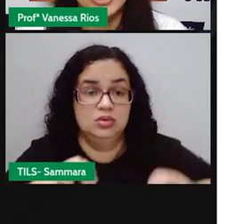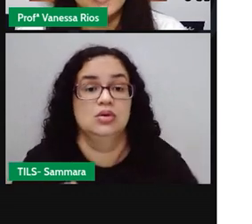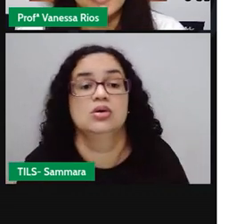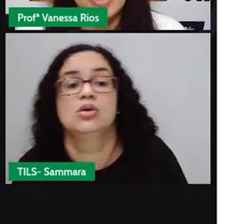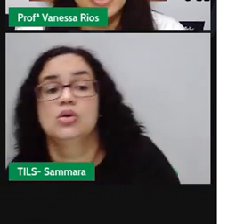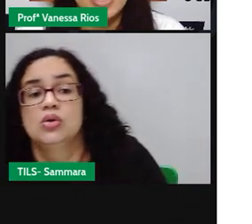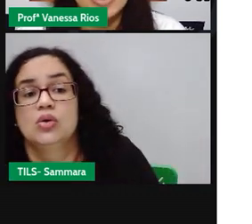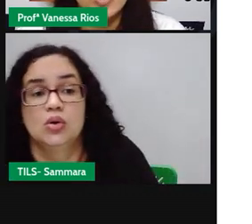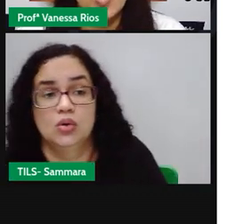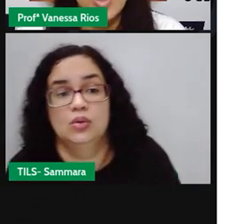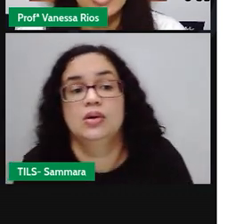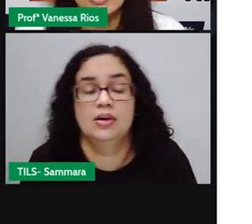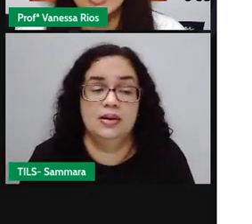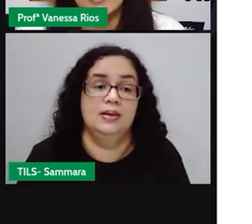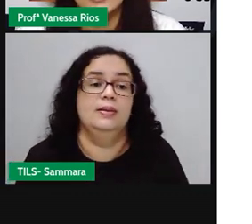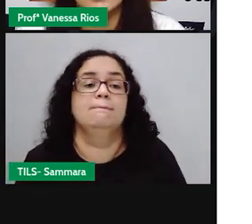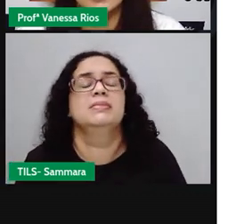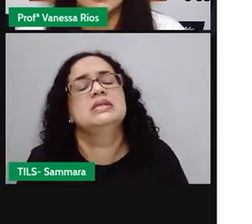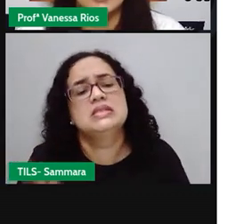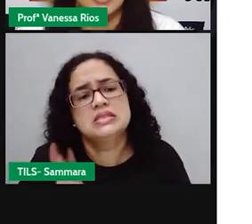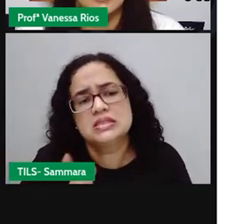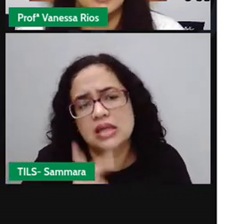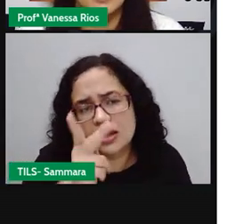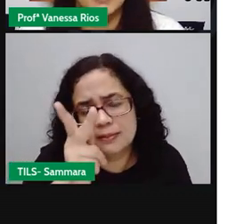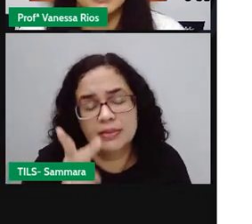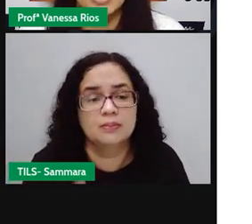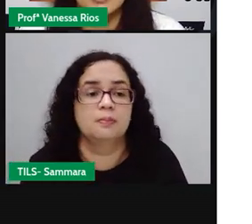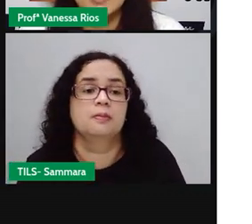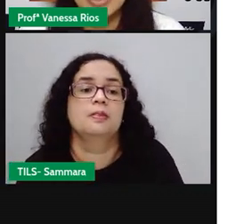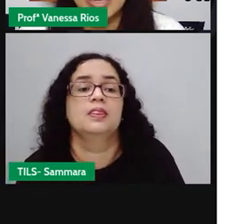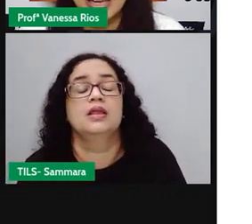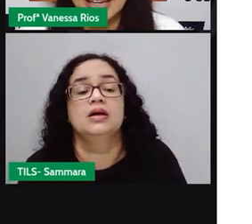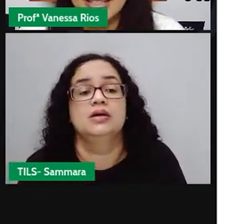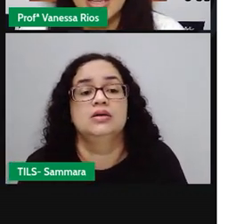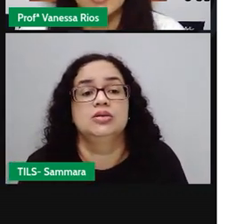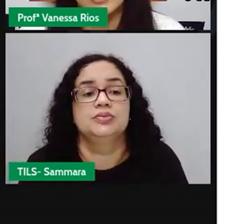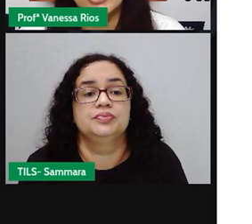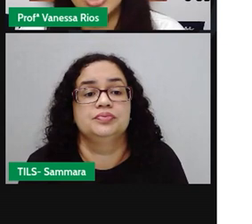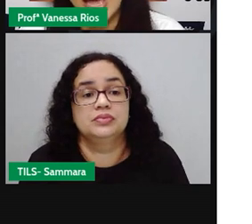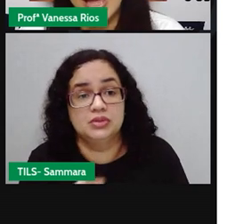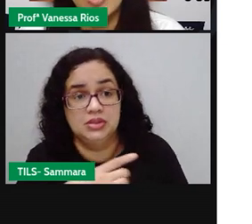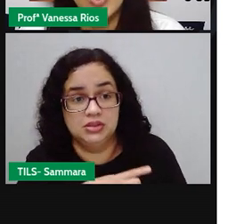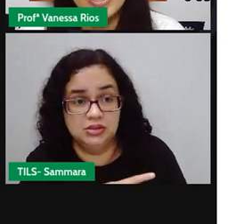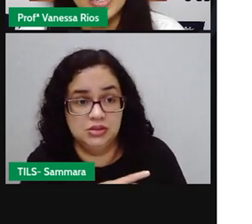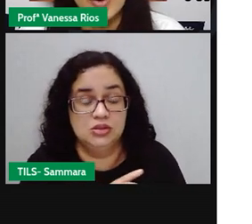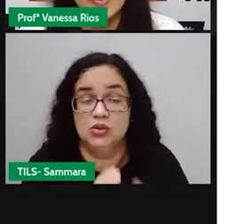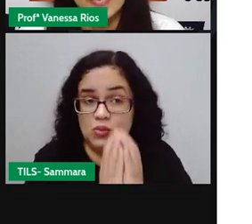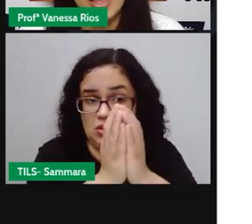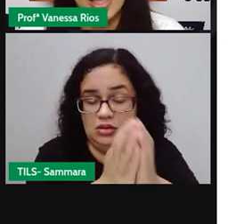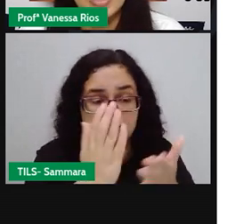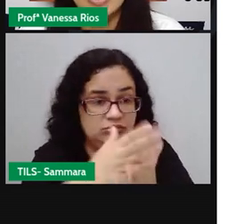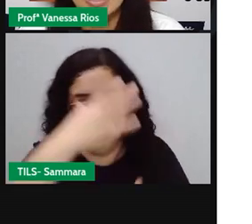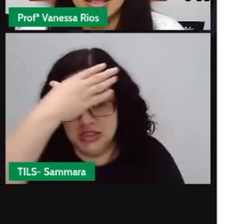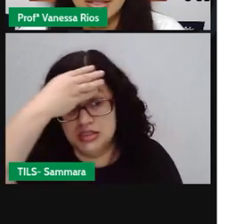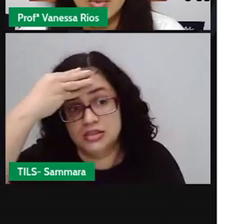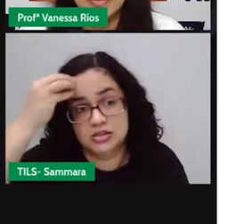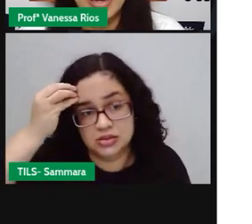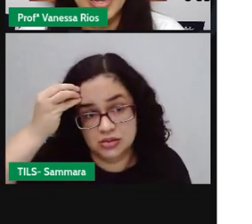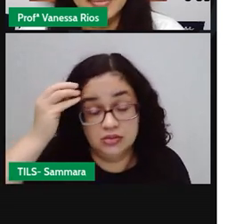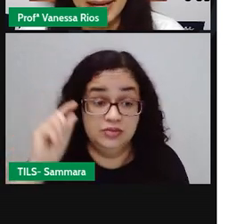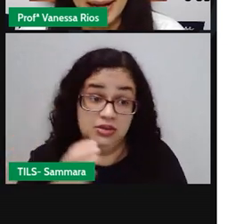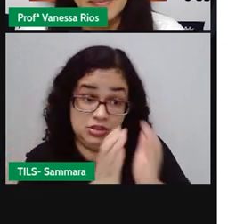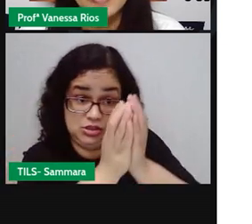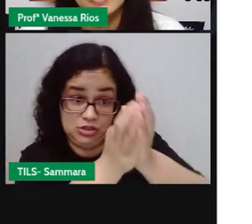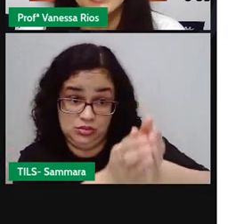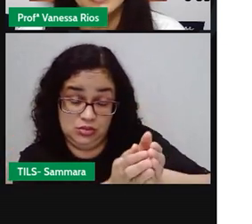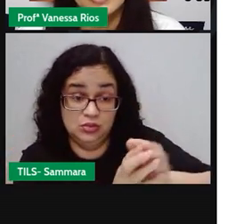passador deve fazer isso quantas vezes quiser, mas nenhuma delas deve deixar o anel. Assim, quando